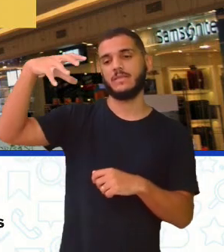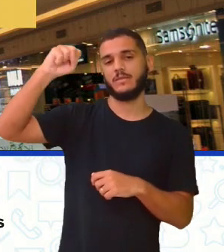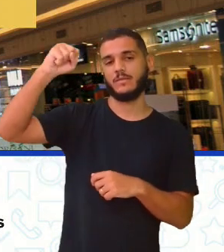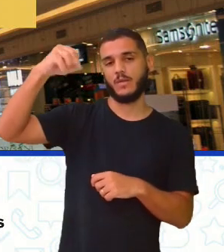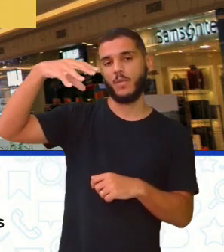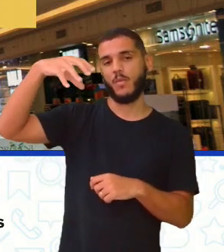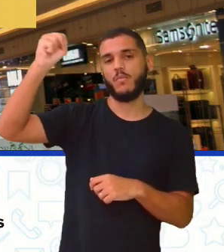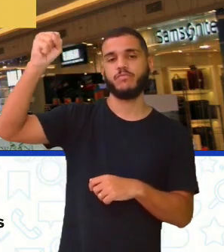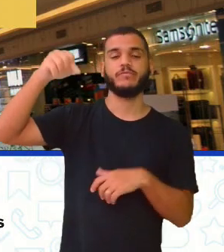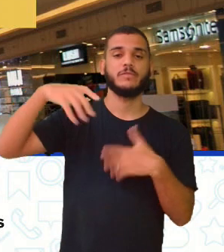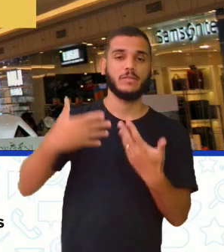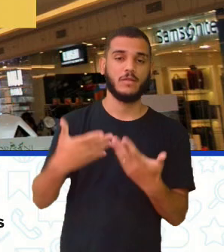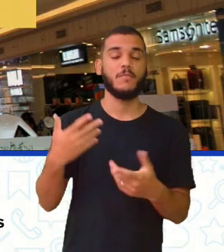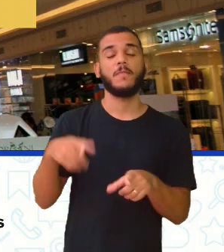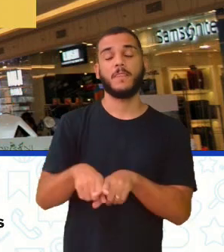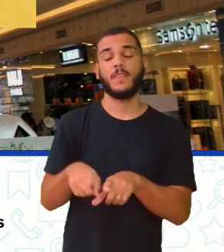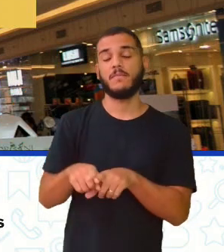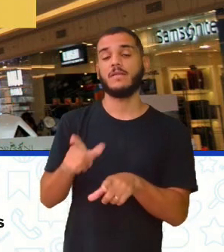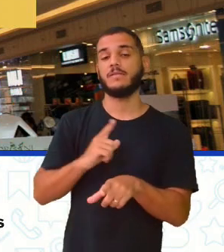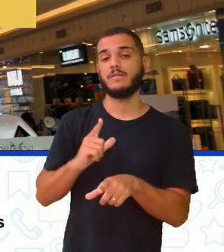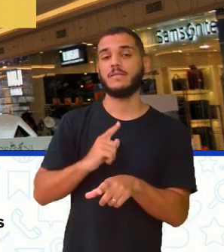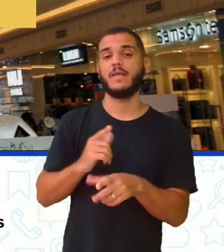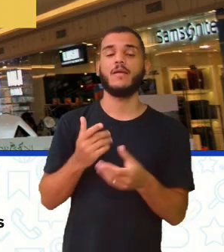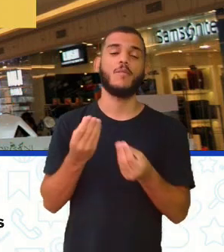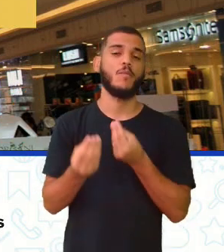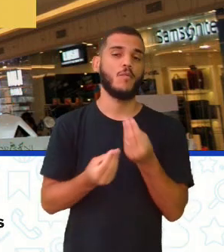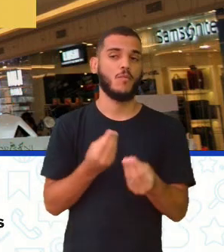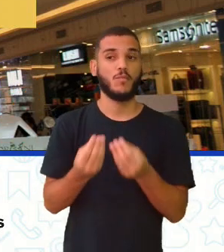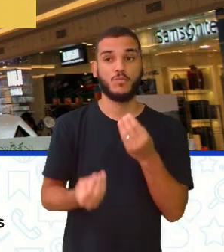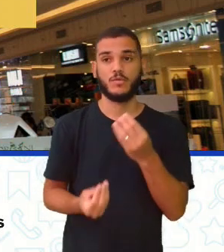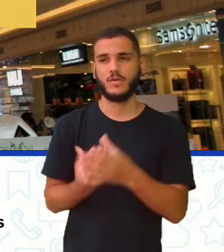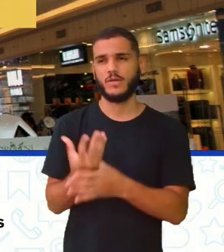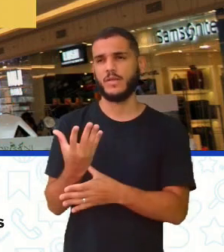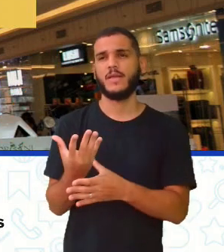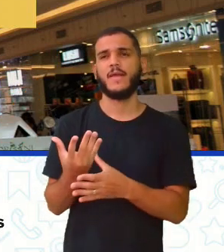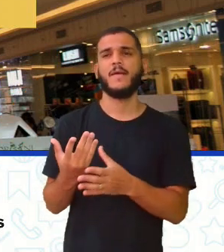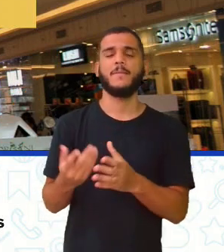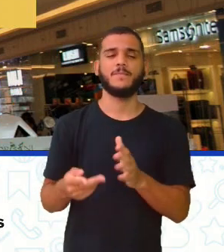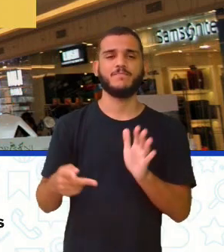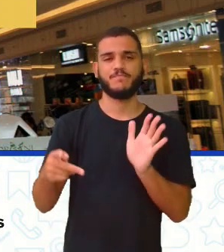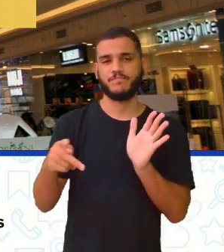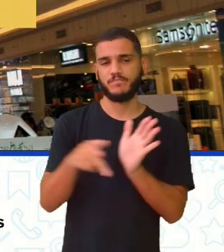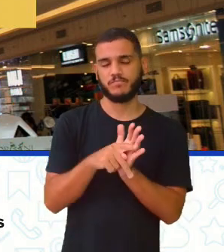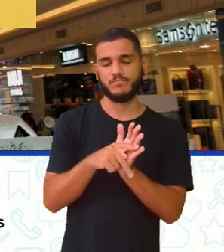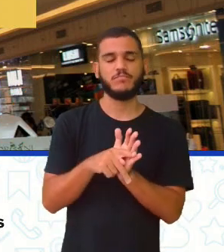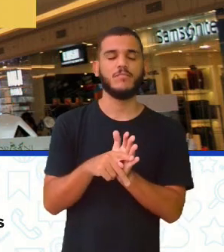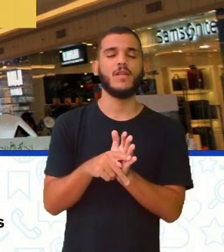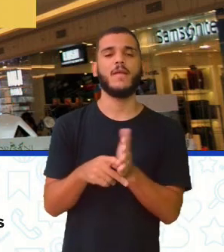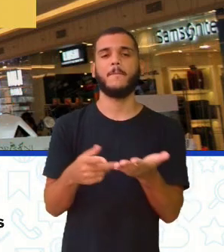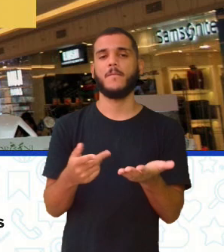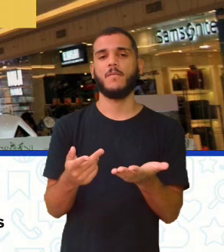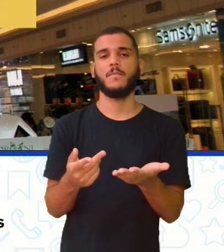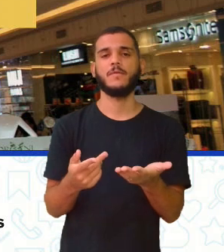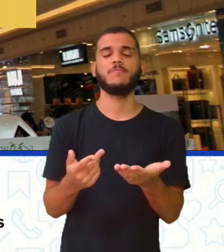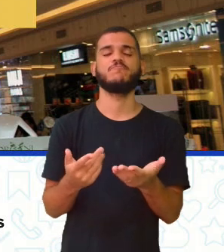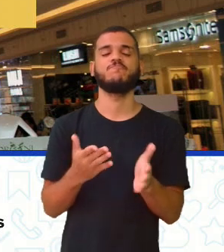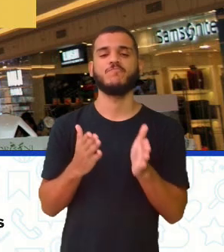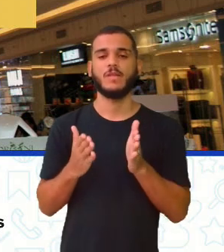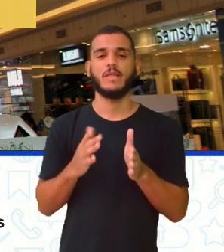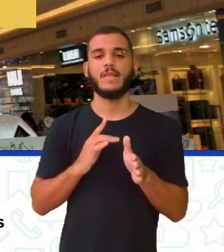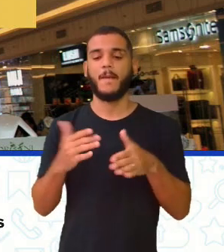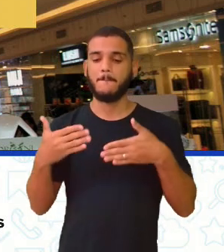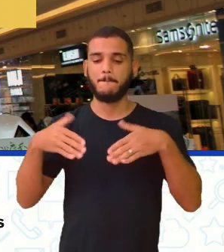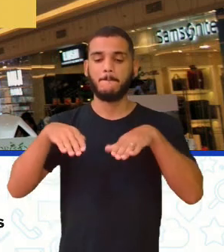Fornecer padrões saudáveis, né? Fomentar, olha. O foi que eu tirei de fornecer, né? Fomentar padrões saudáveis de